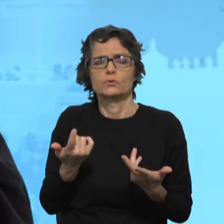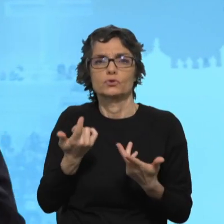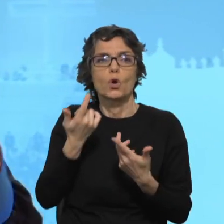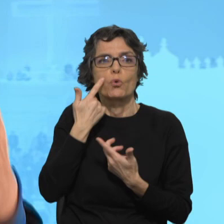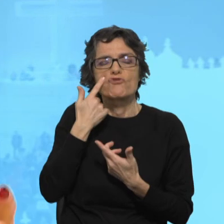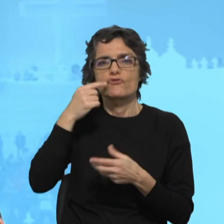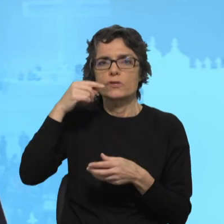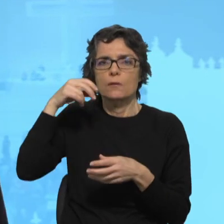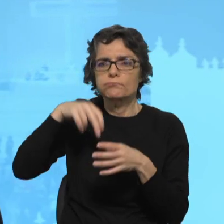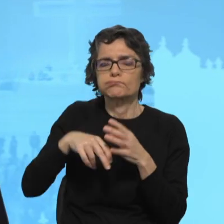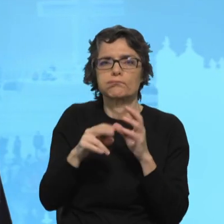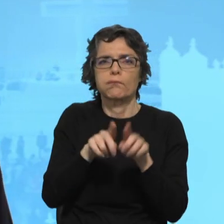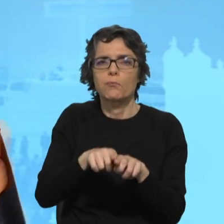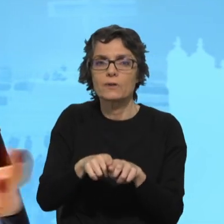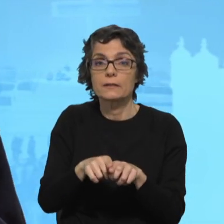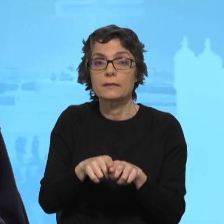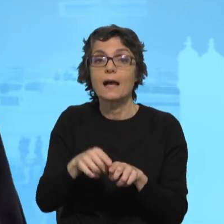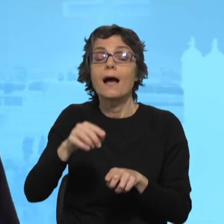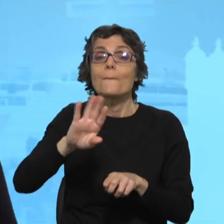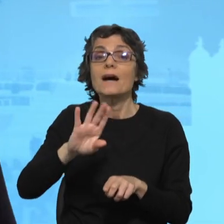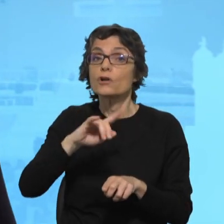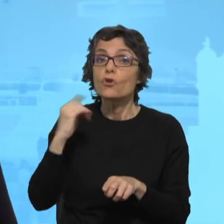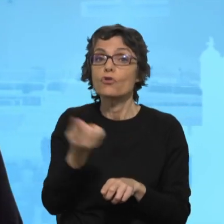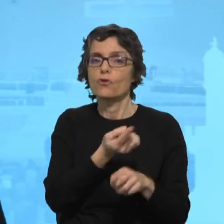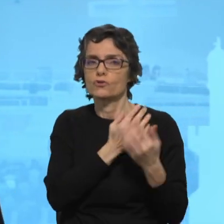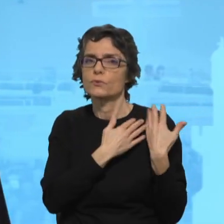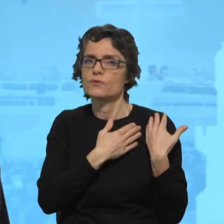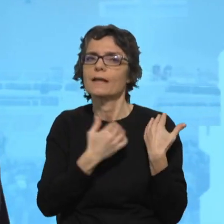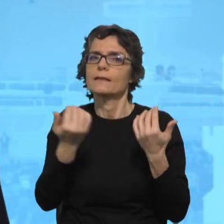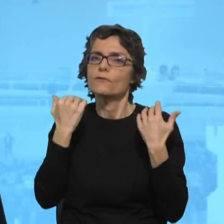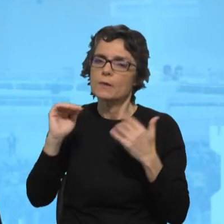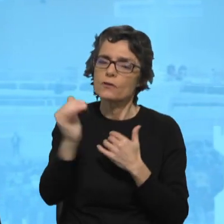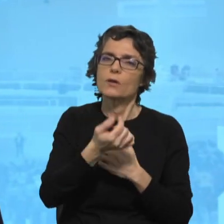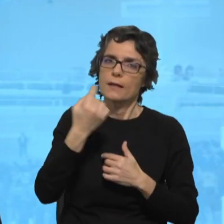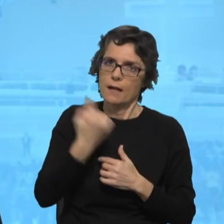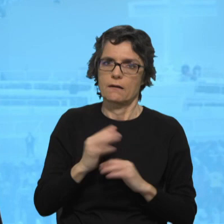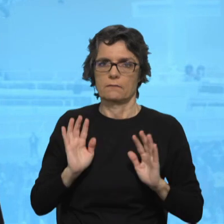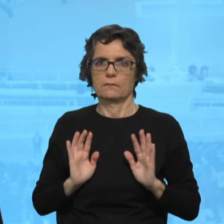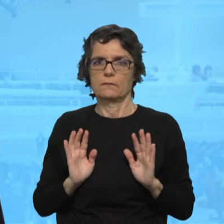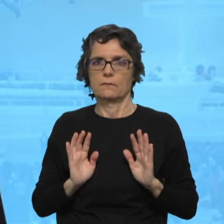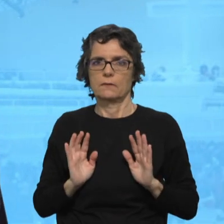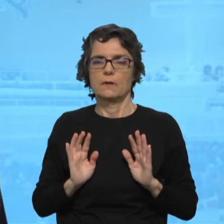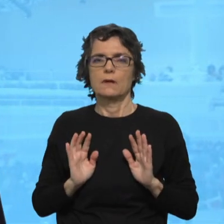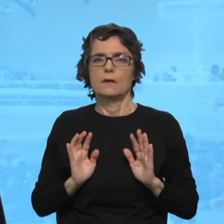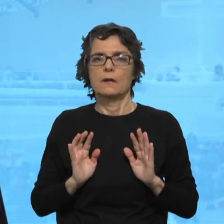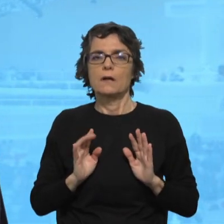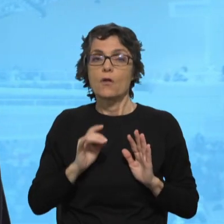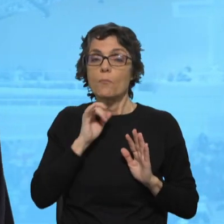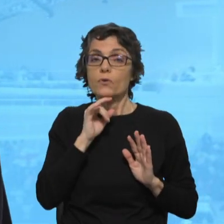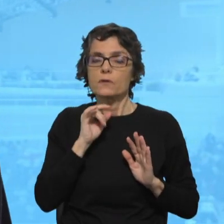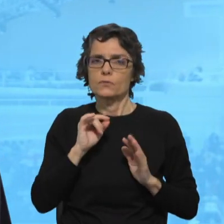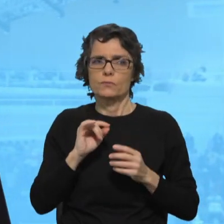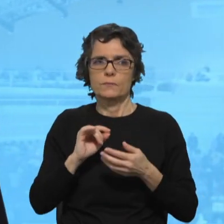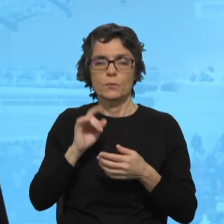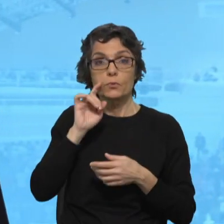quero com isto dizer, obviamente, que não tínhamos, mais uma vez, que estar informados. Mas, portanto, eu diria que podemos apoiar-nos no jornalismo de